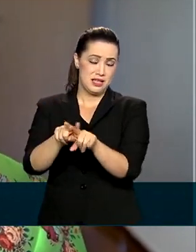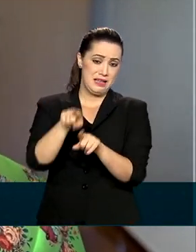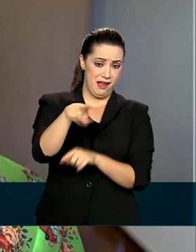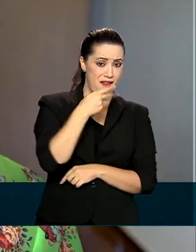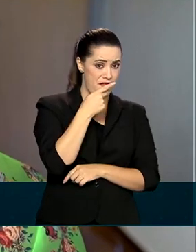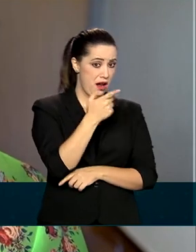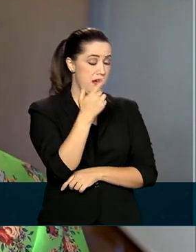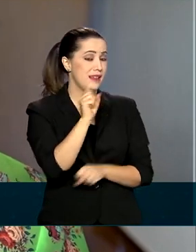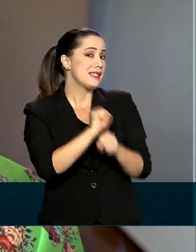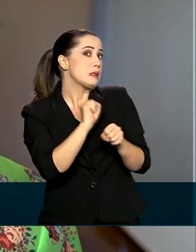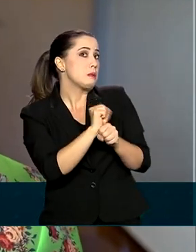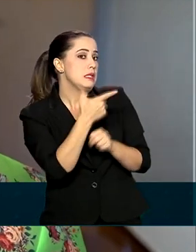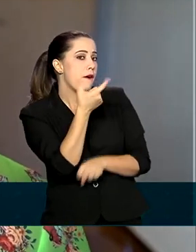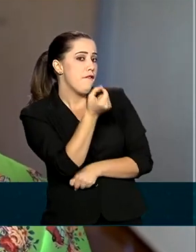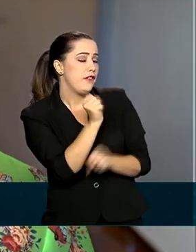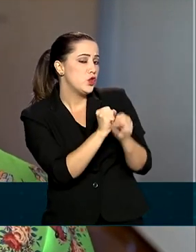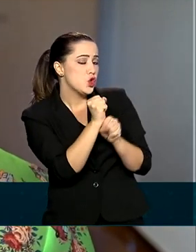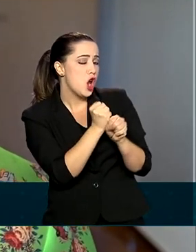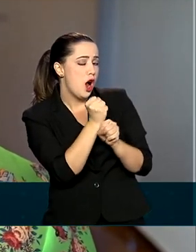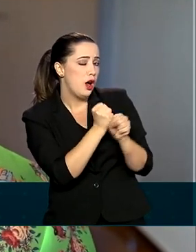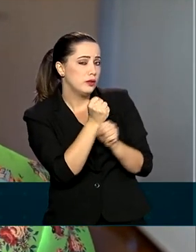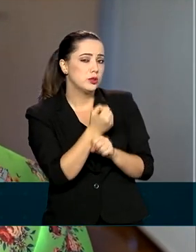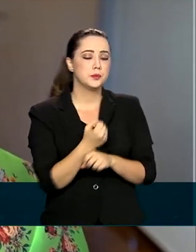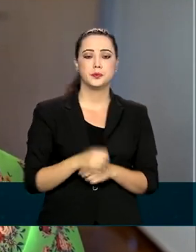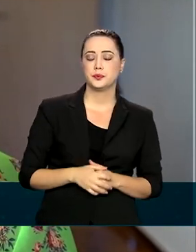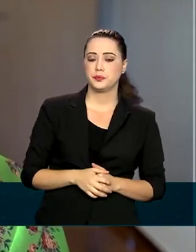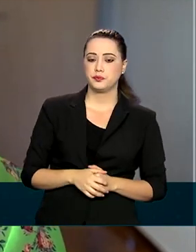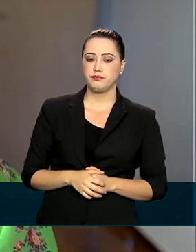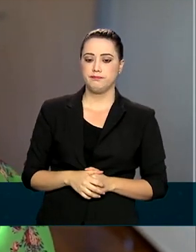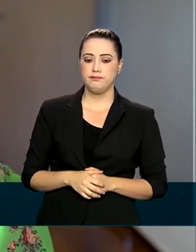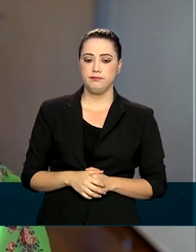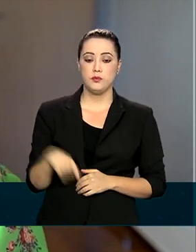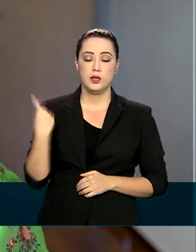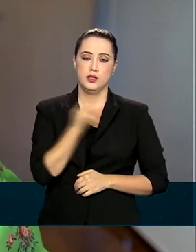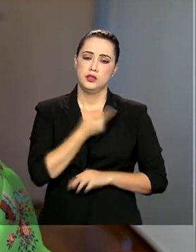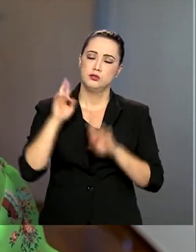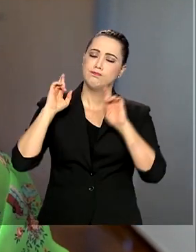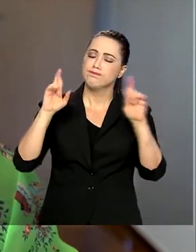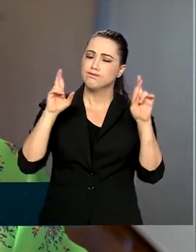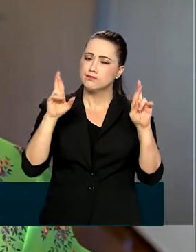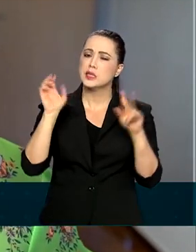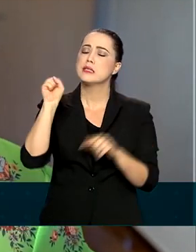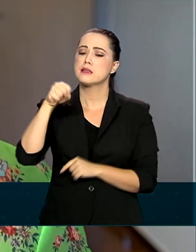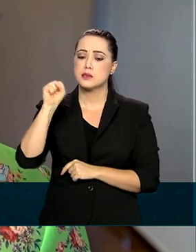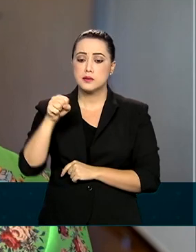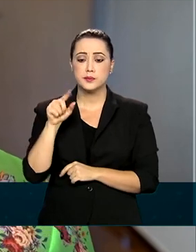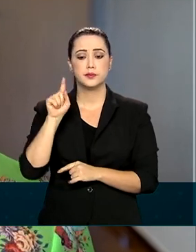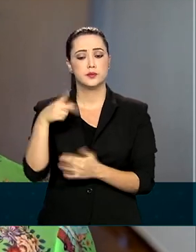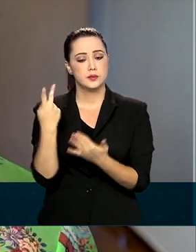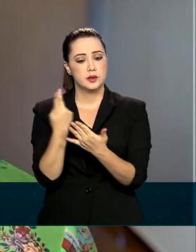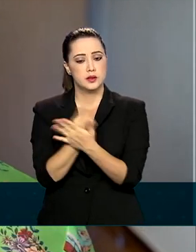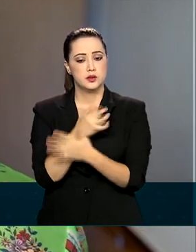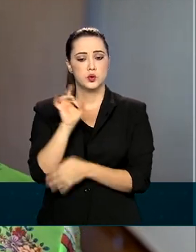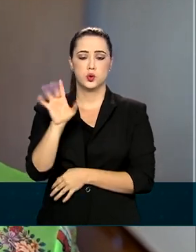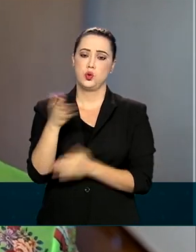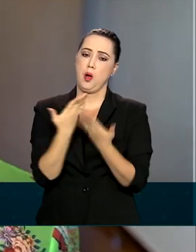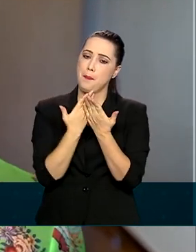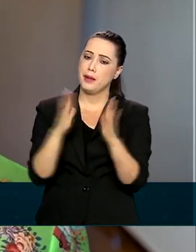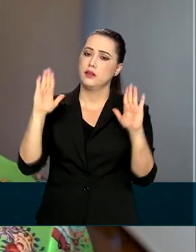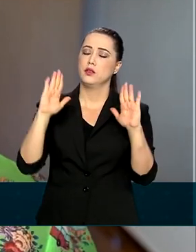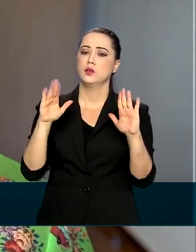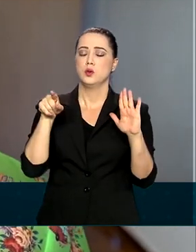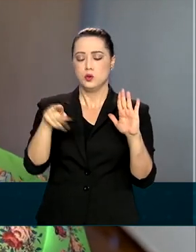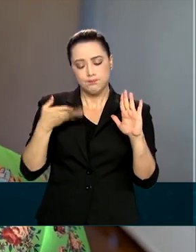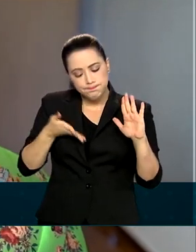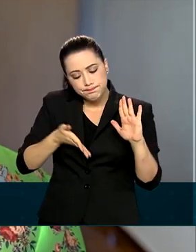receber a indenização é a realização de um sonho. A gente tem a esperança que seja só a abertura dos